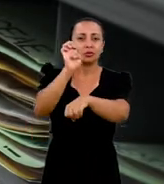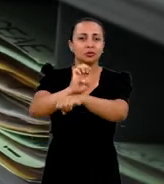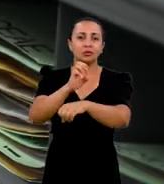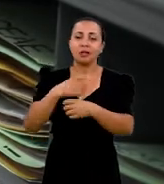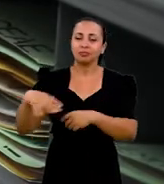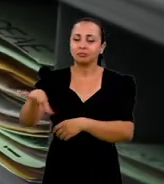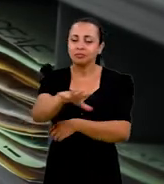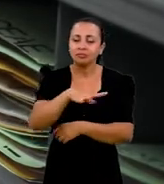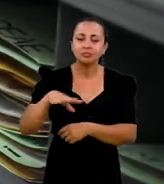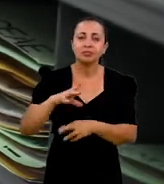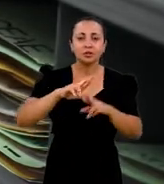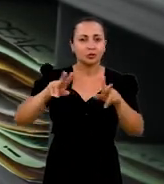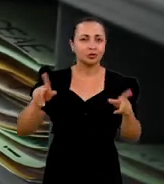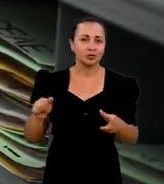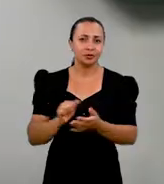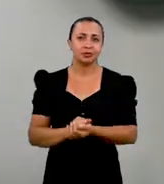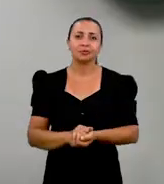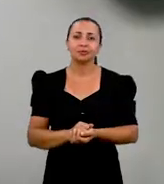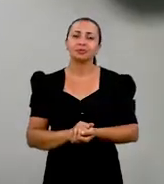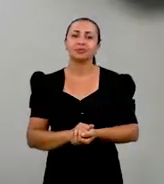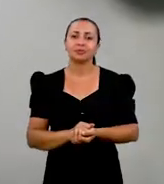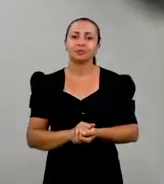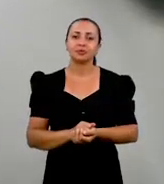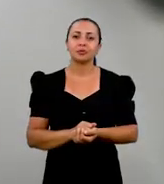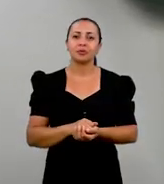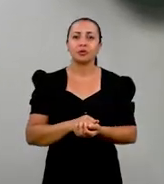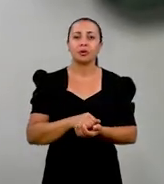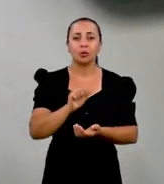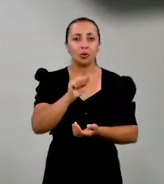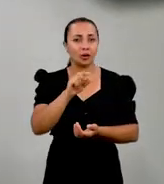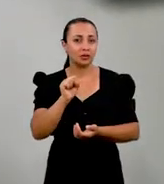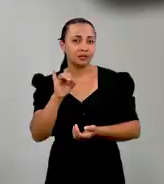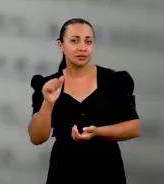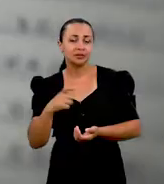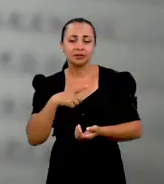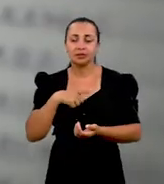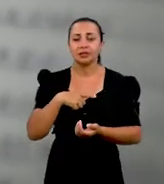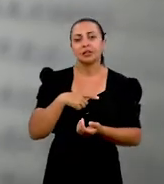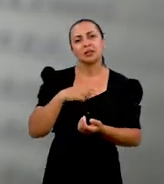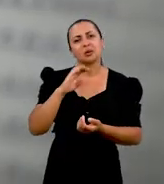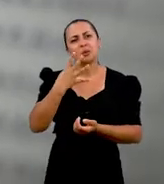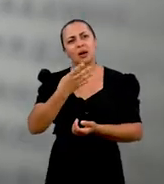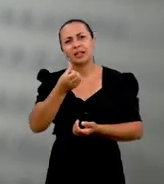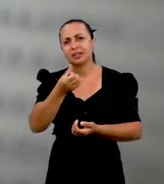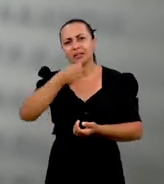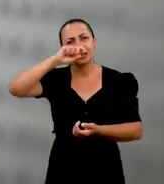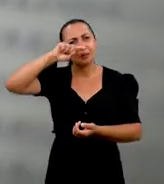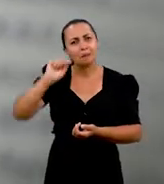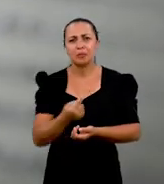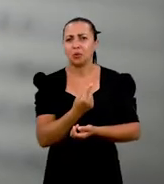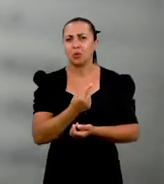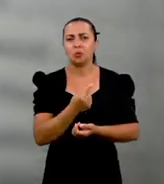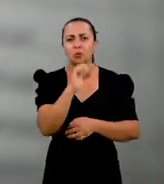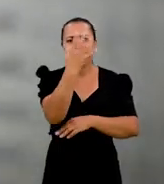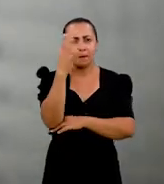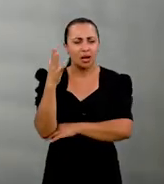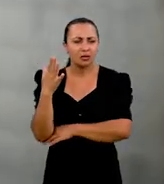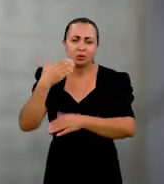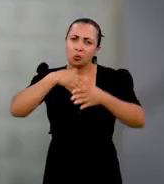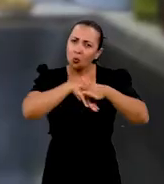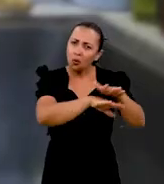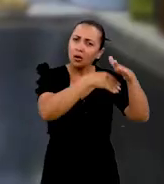estado e em áreas adjacentes. O Aze, ele tem aproximadamente 46 mil